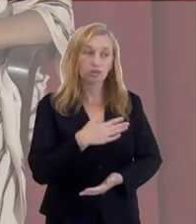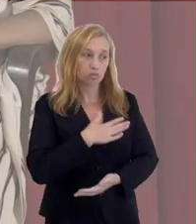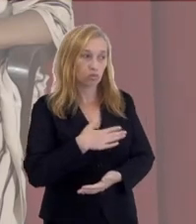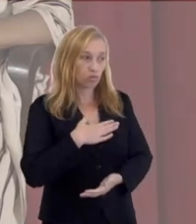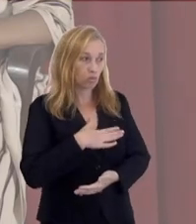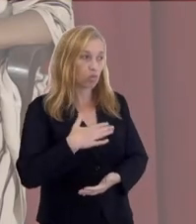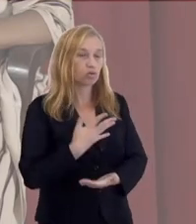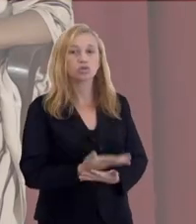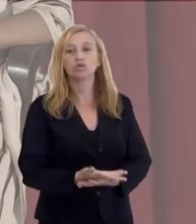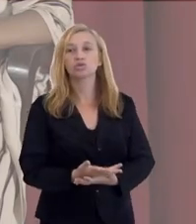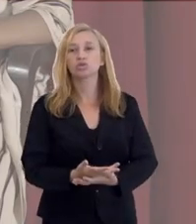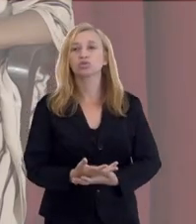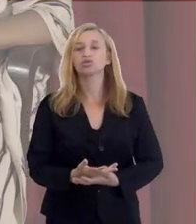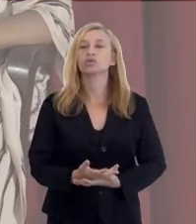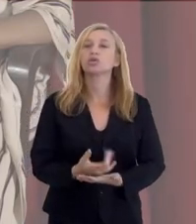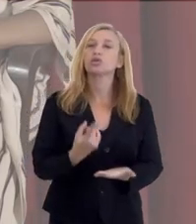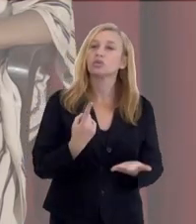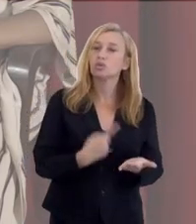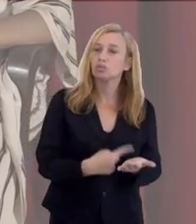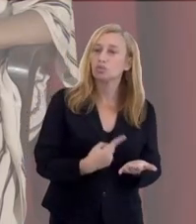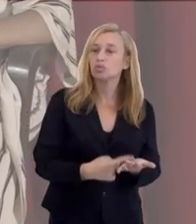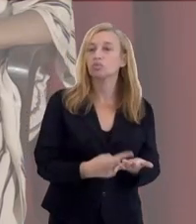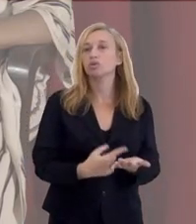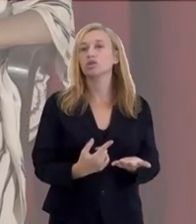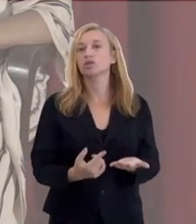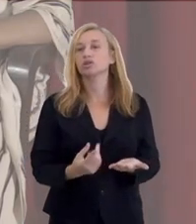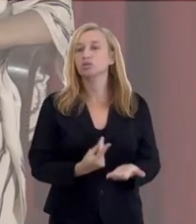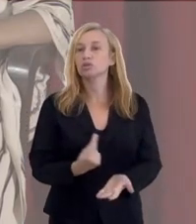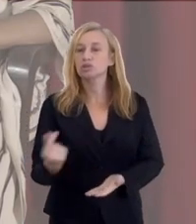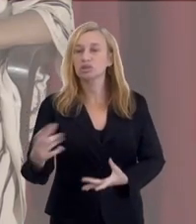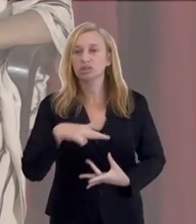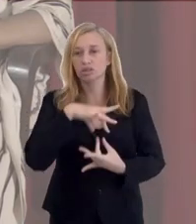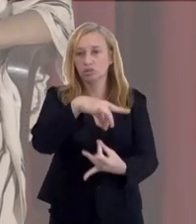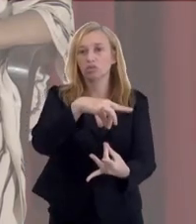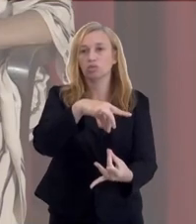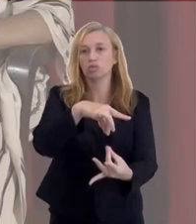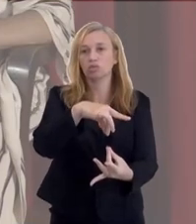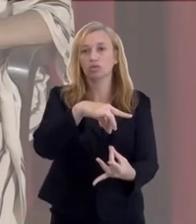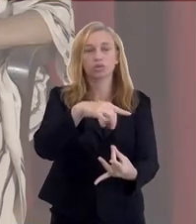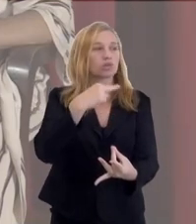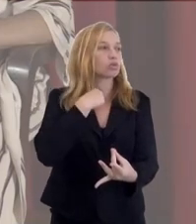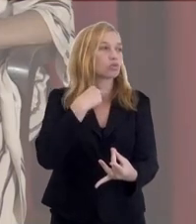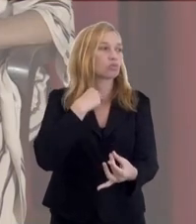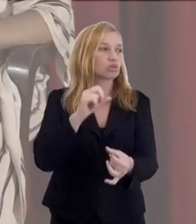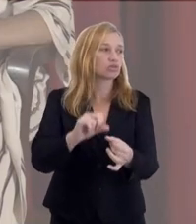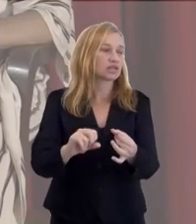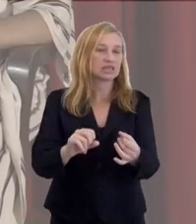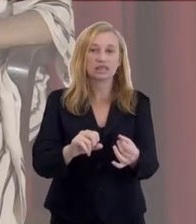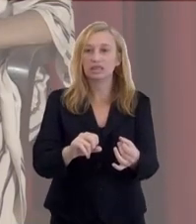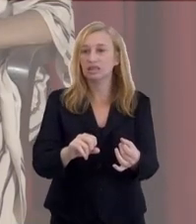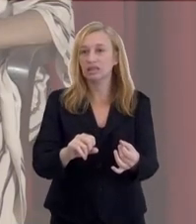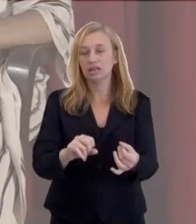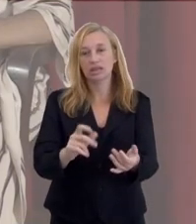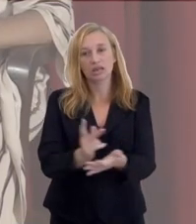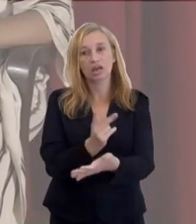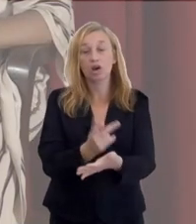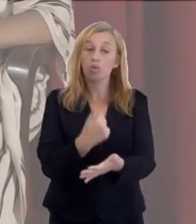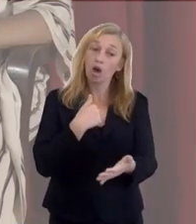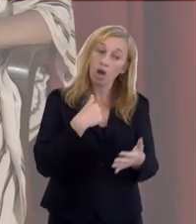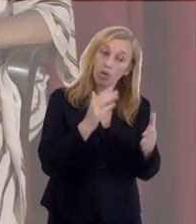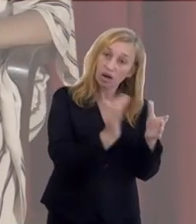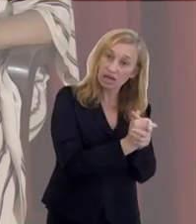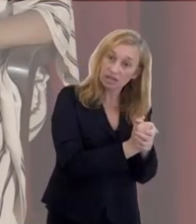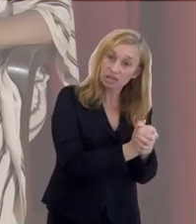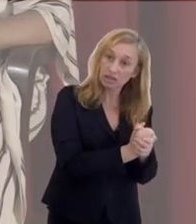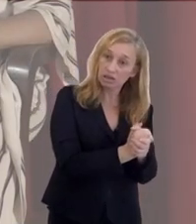gosto muito, se eu tenho uma viciação, se eu tenho algum comprometimento, quando eu saio do corpo e eu não posso fazer isso no corpo físico, porque eu sou